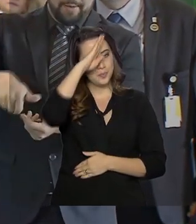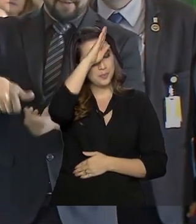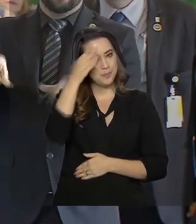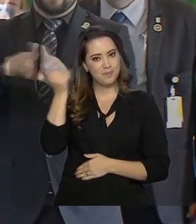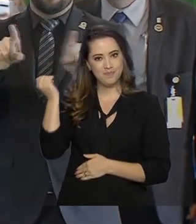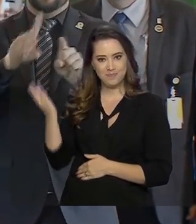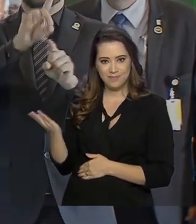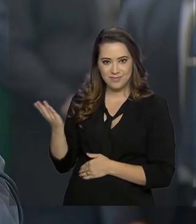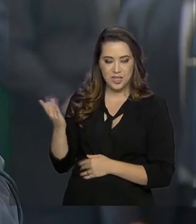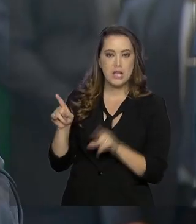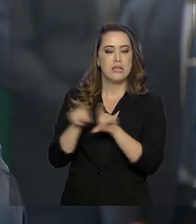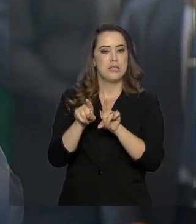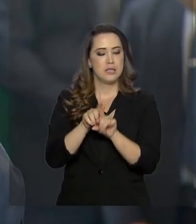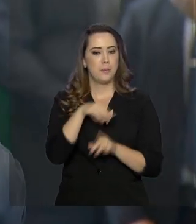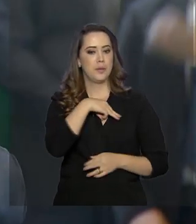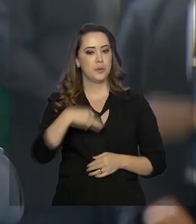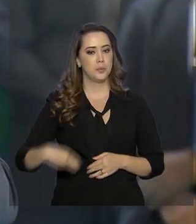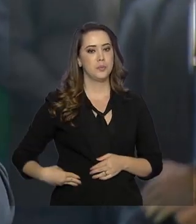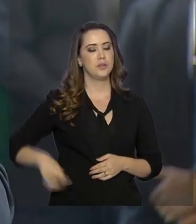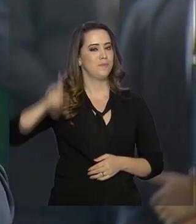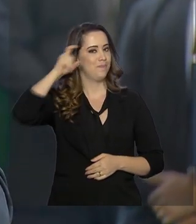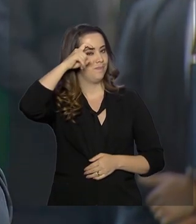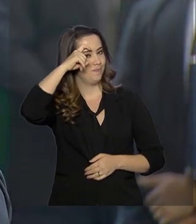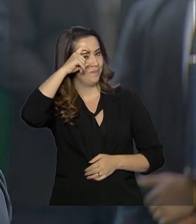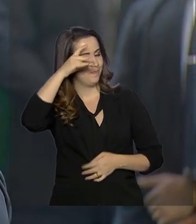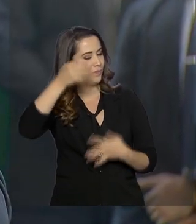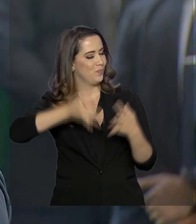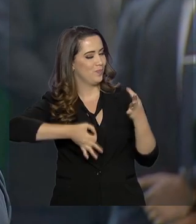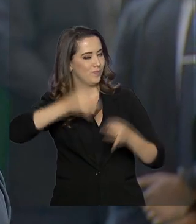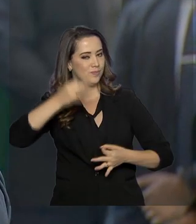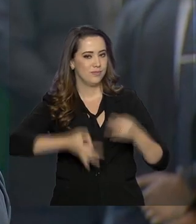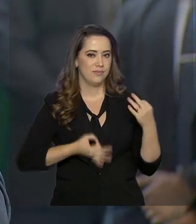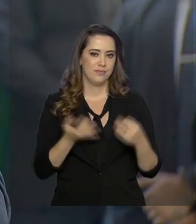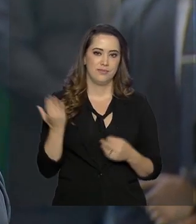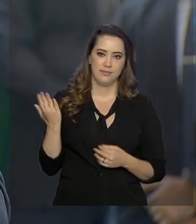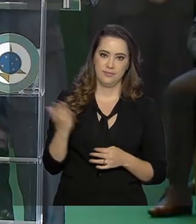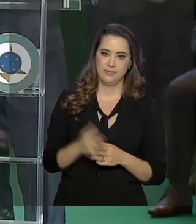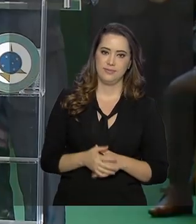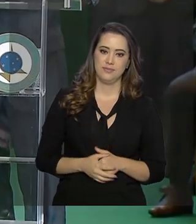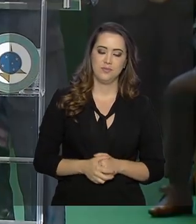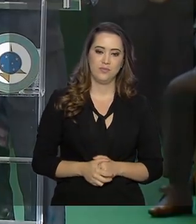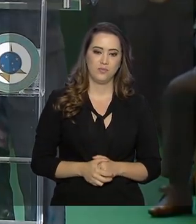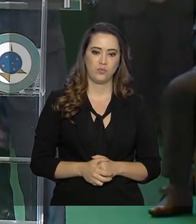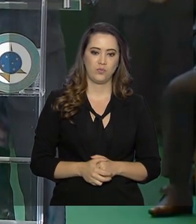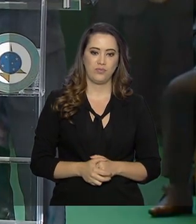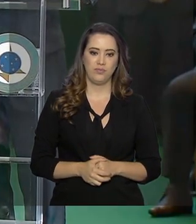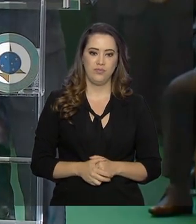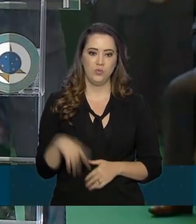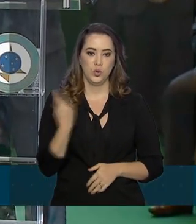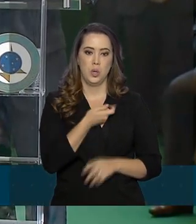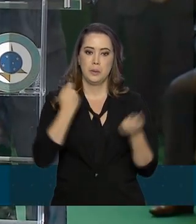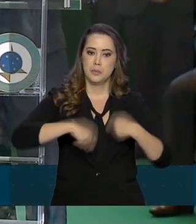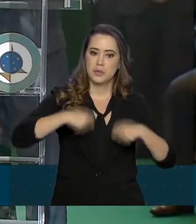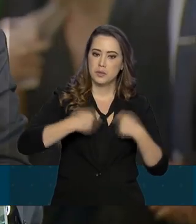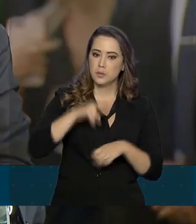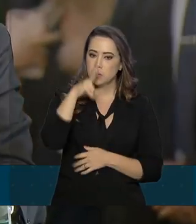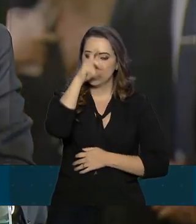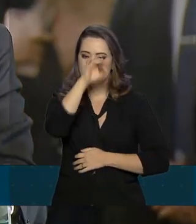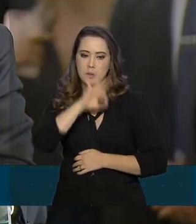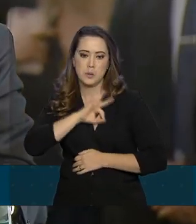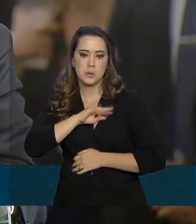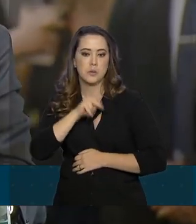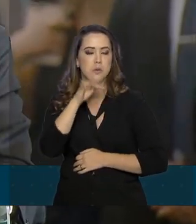Jair Bolsonaro e do ministro da Justiça e Segurança Pública, Sérgio Moro. Precisamos fortalecer a Polícia Federal.